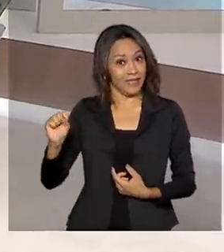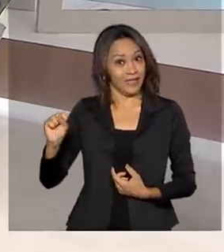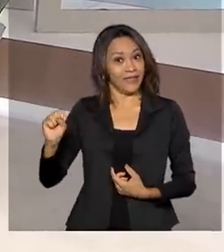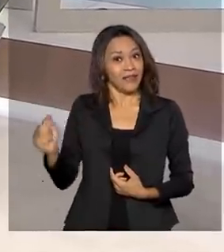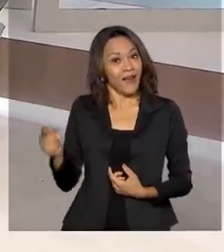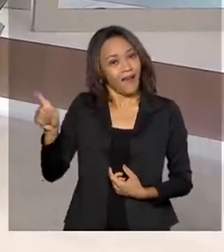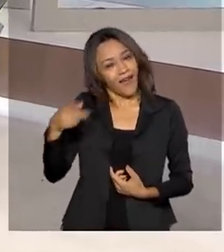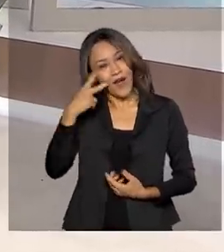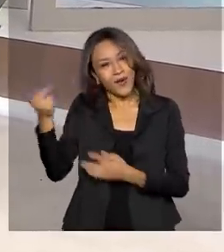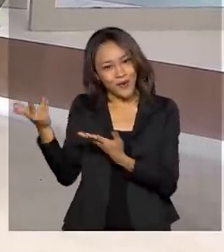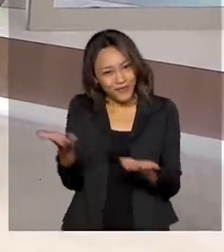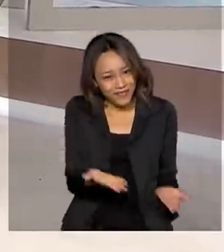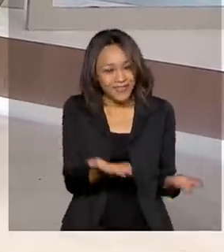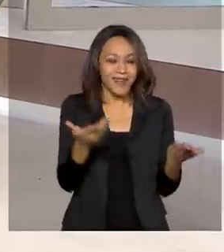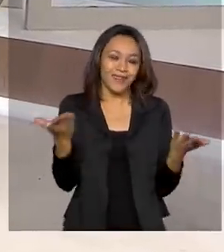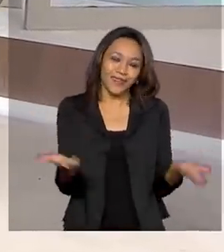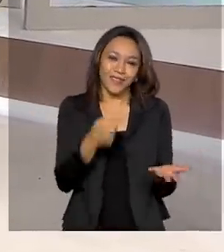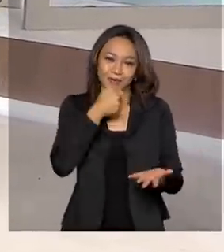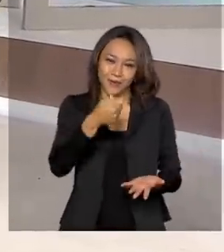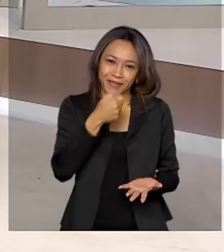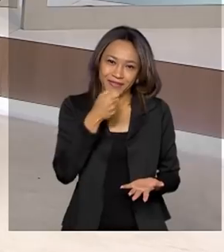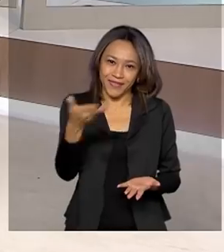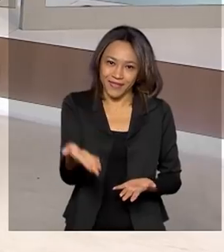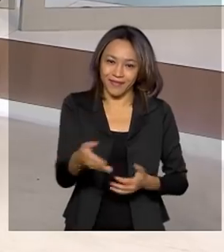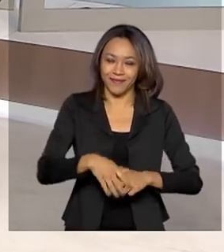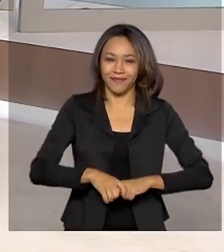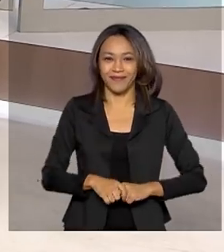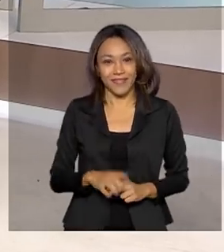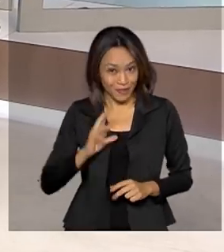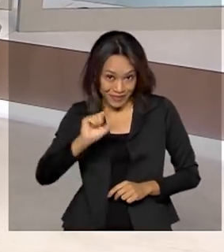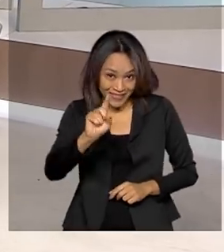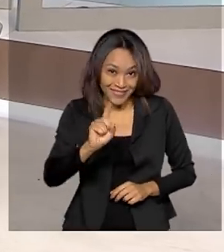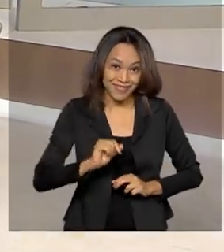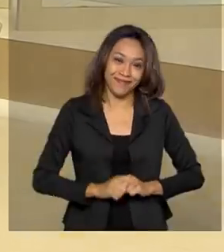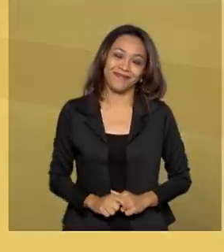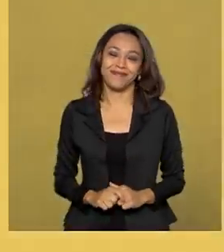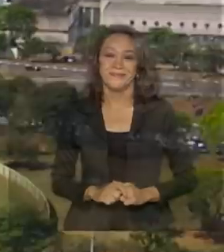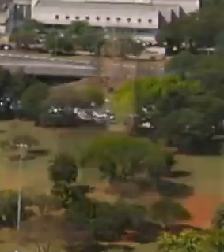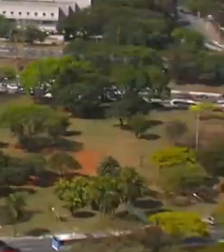nossa convidada nesse programa Brasil em Pauta. Não saia daí.